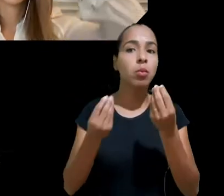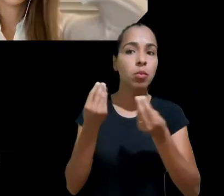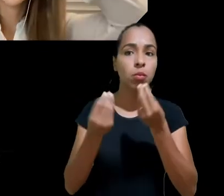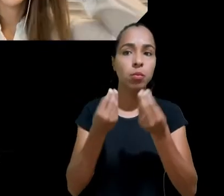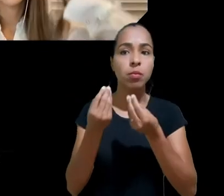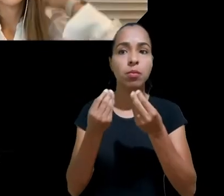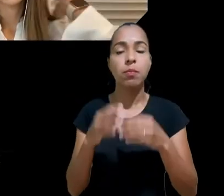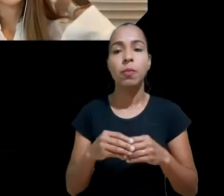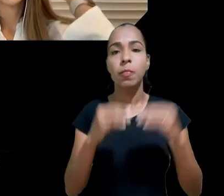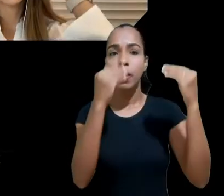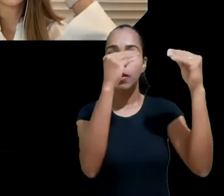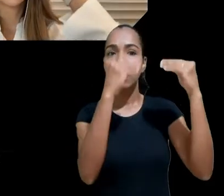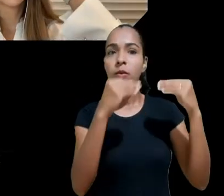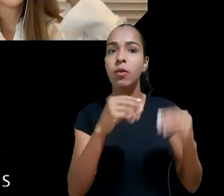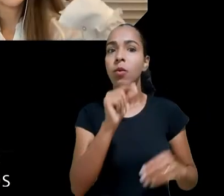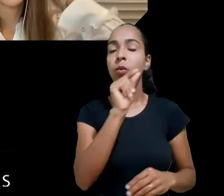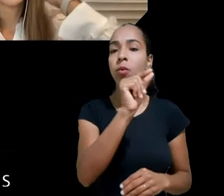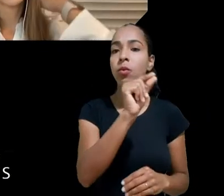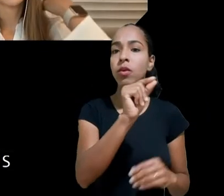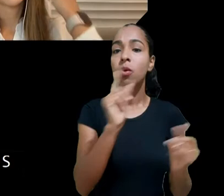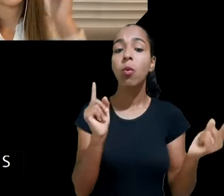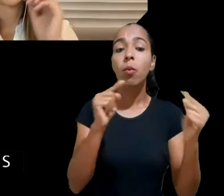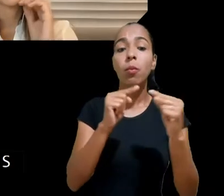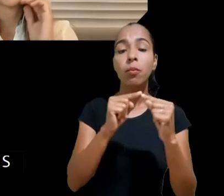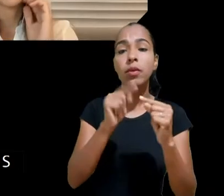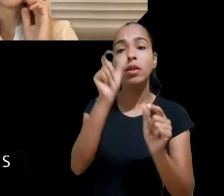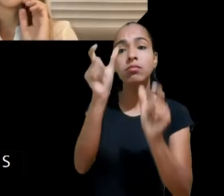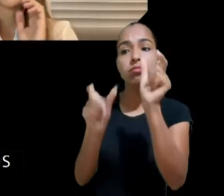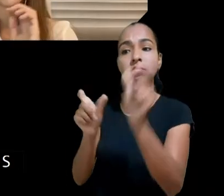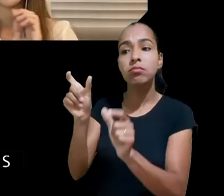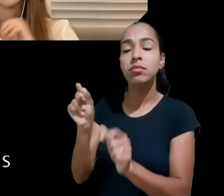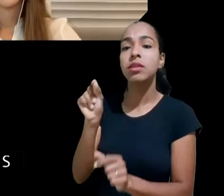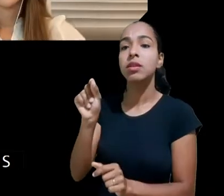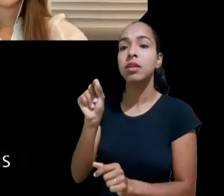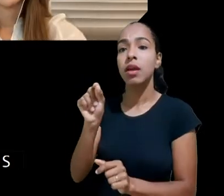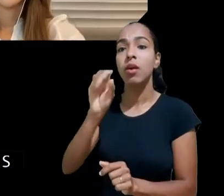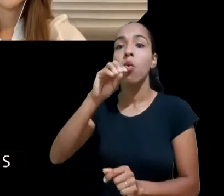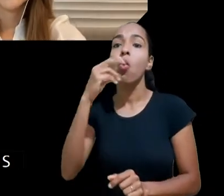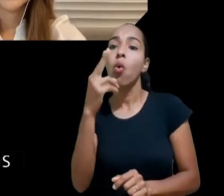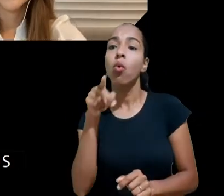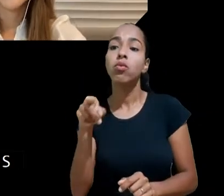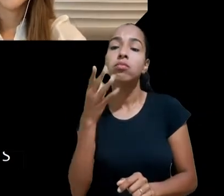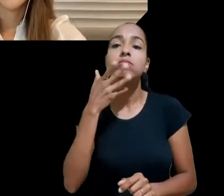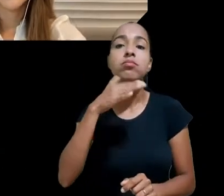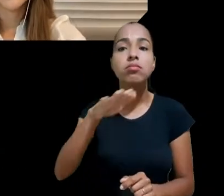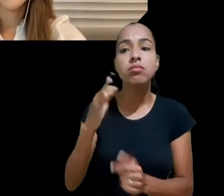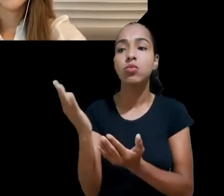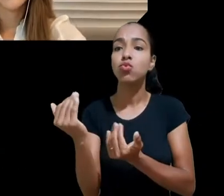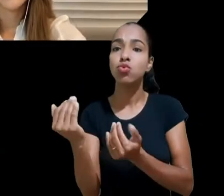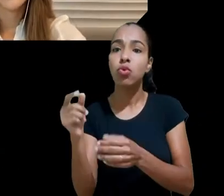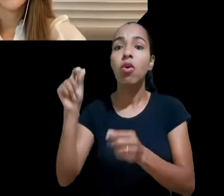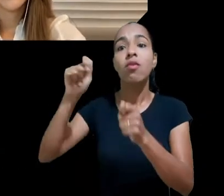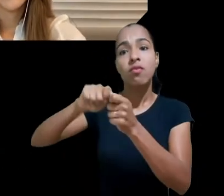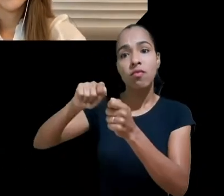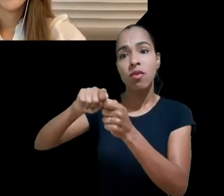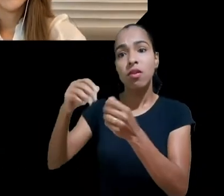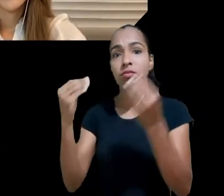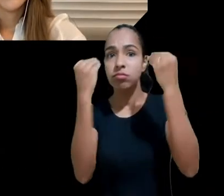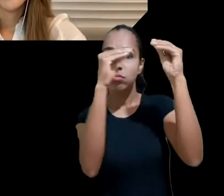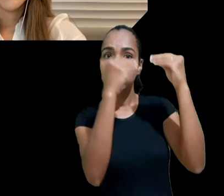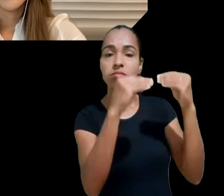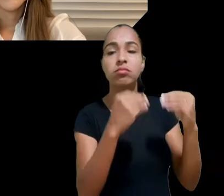ou gerados por crianças e adolescentes. Então, queria primeiro, né, passar